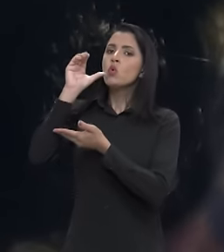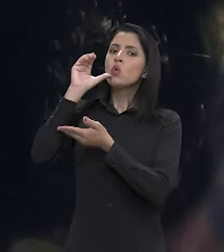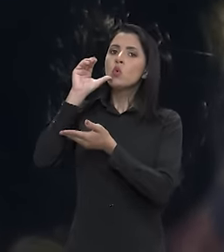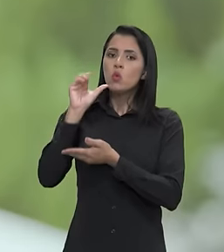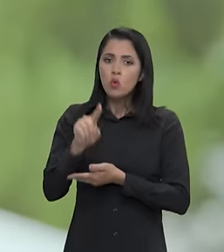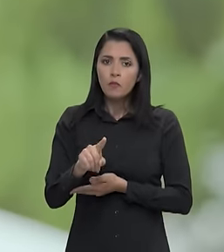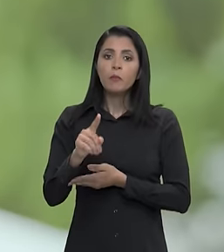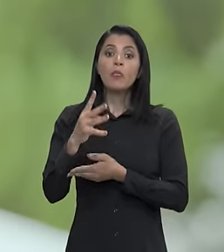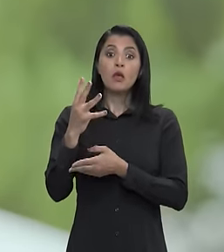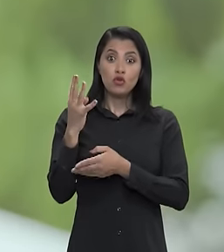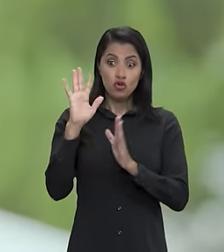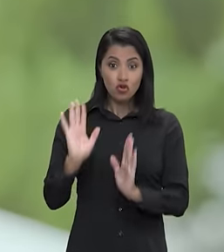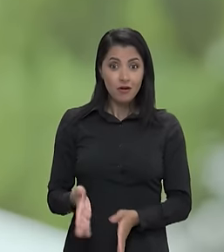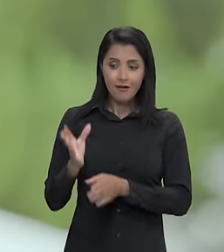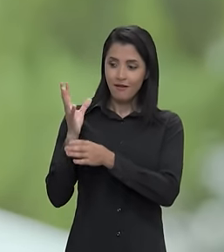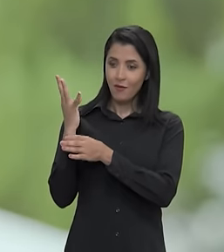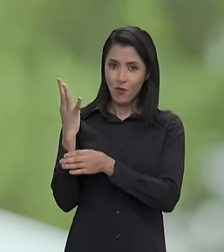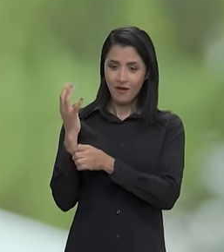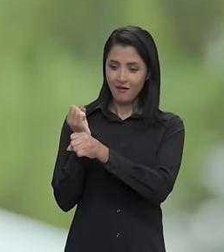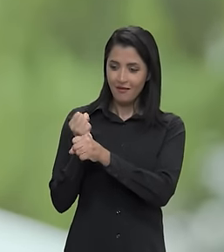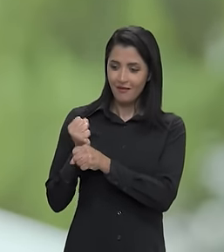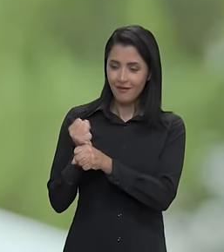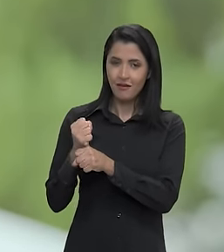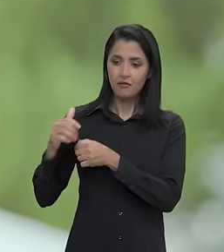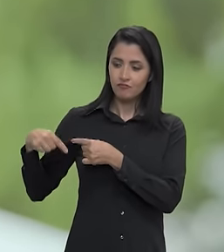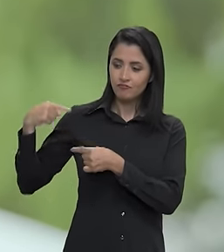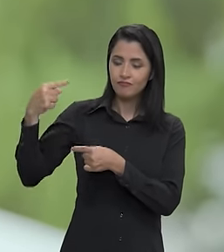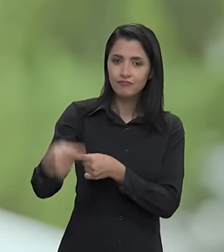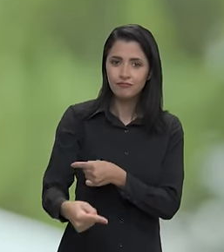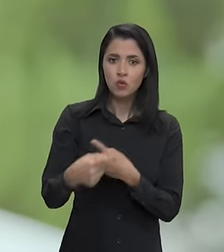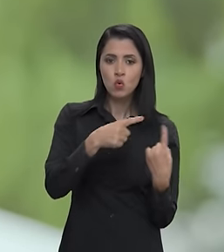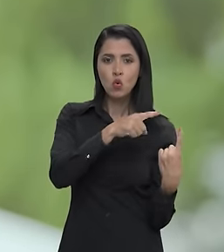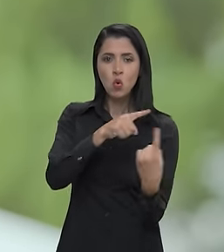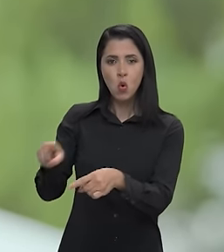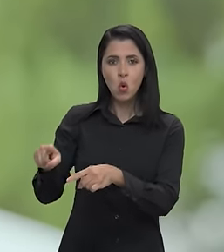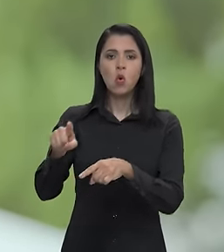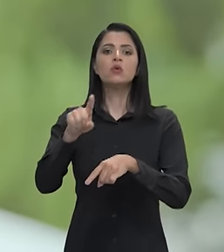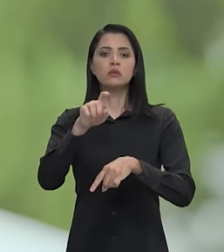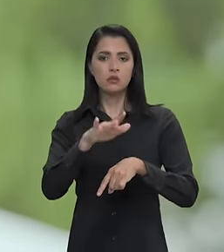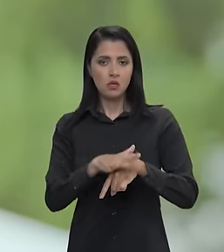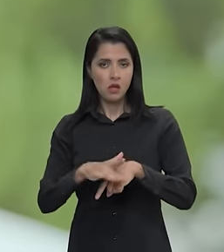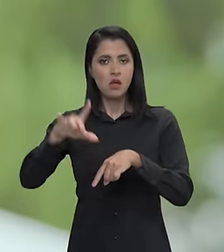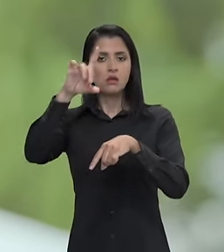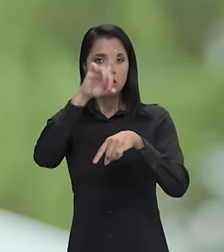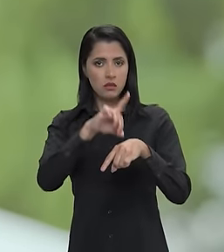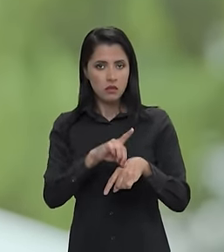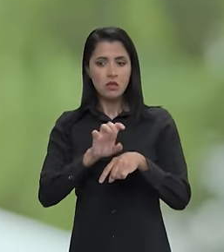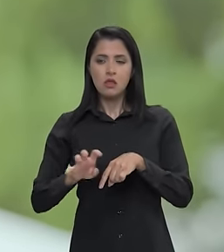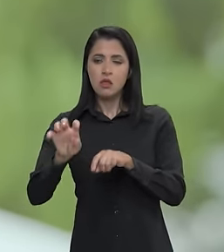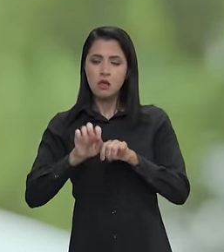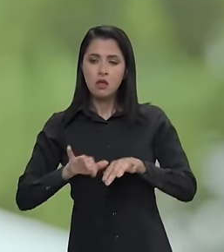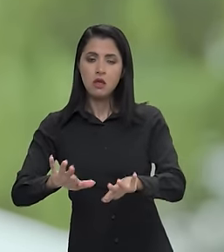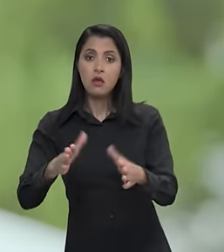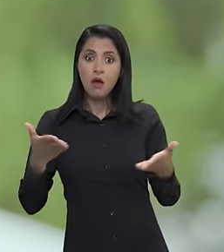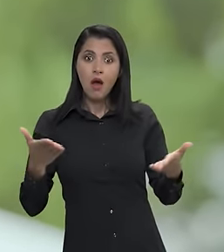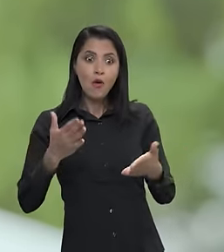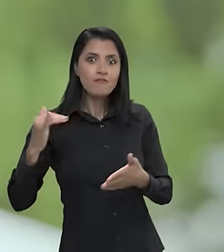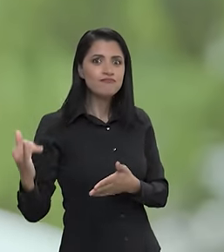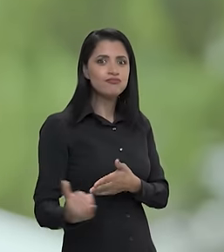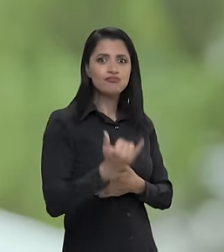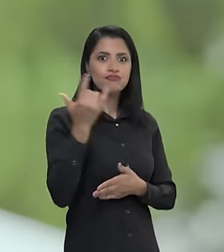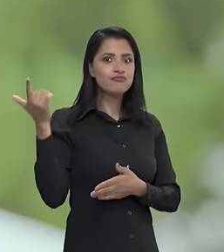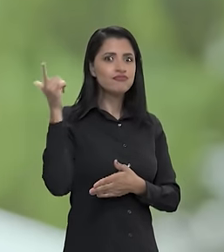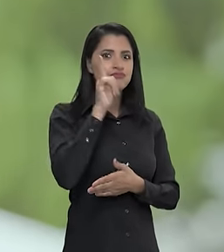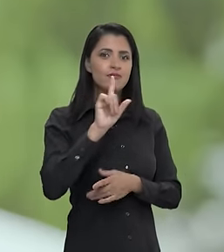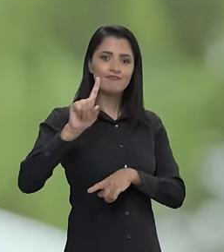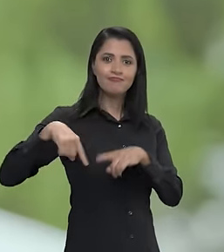líquido. Após 40 anos de enfrentamento à epidemia de dengue, temos agora uma importante conquista